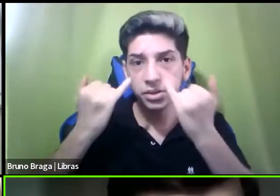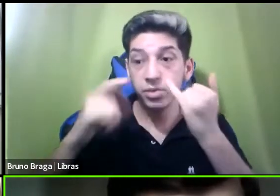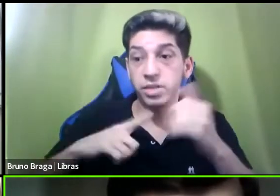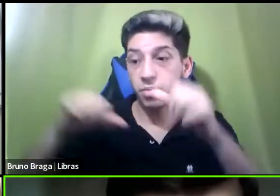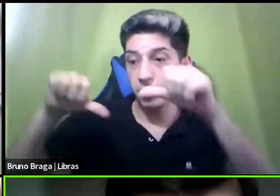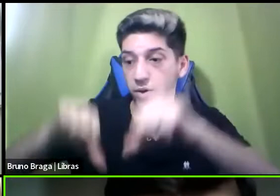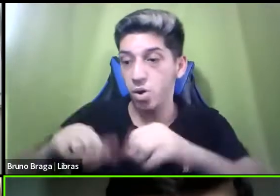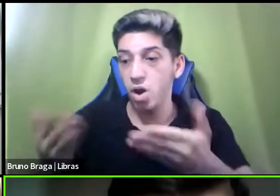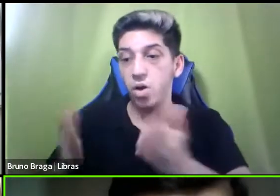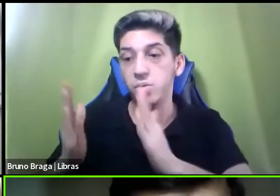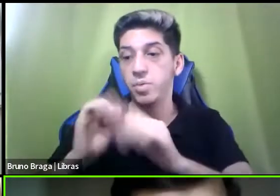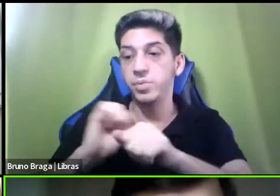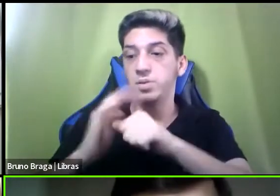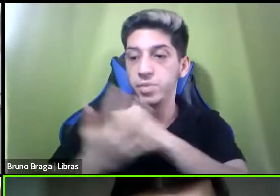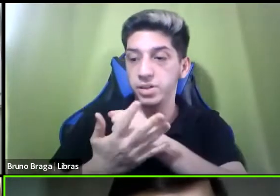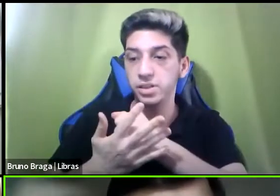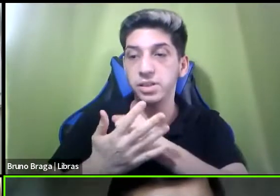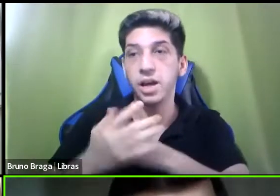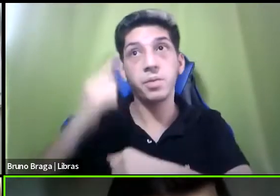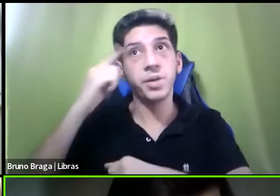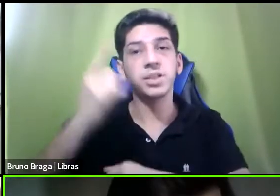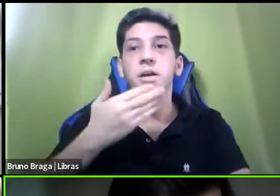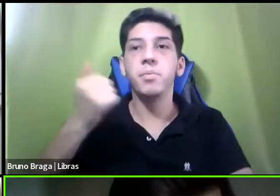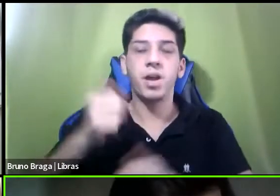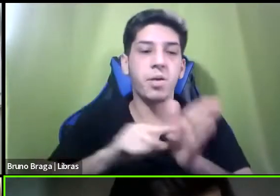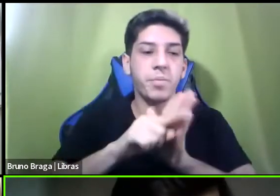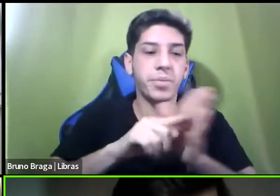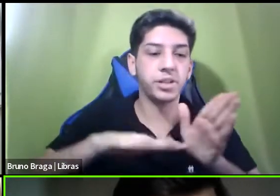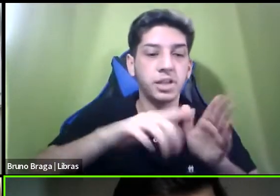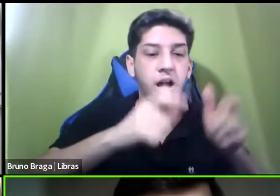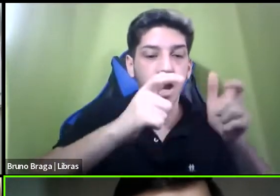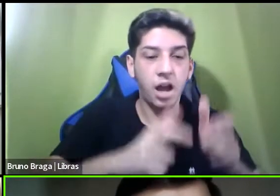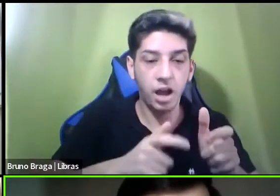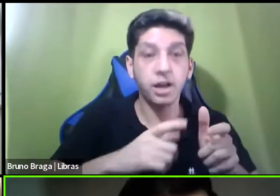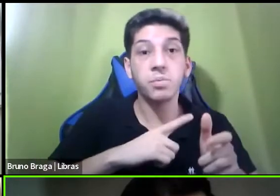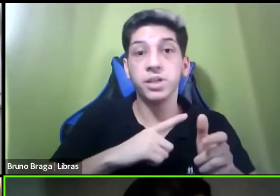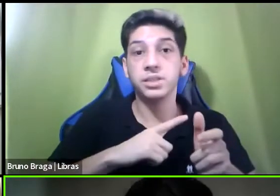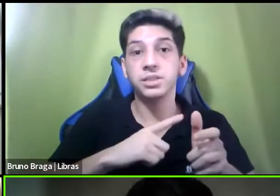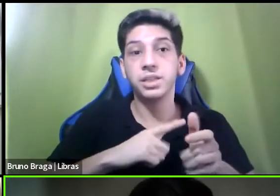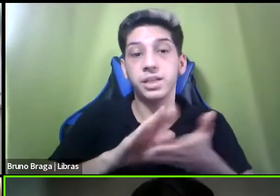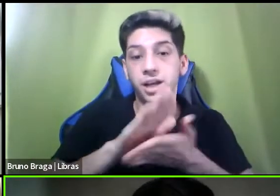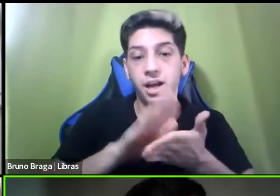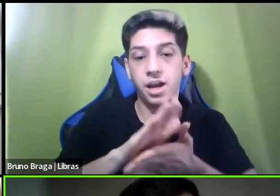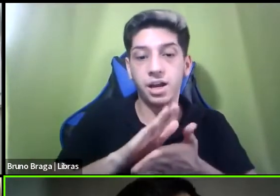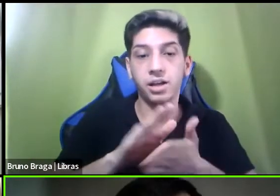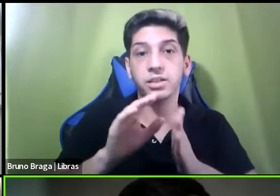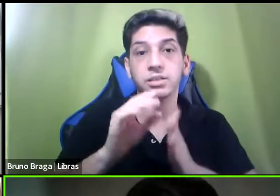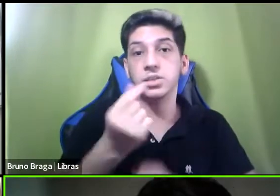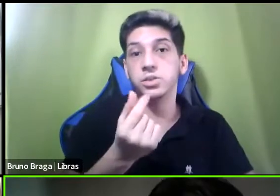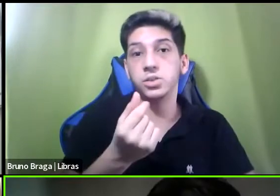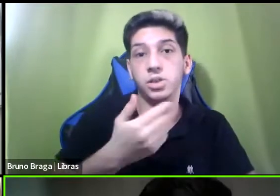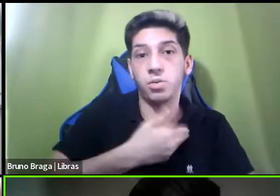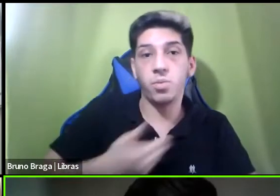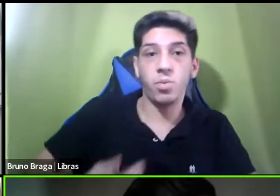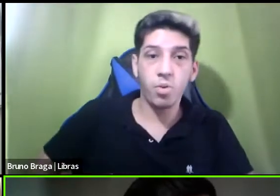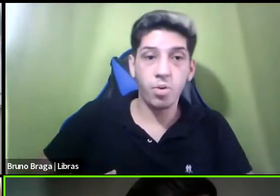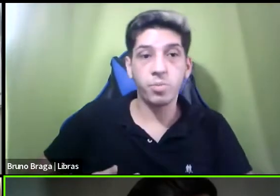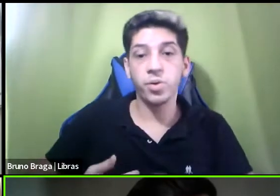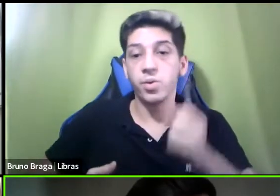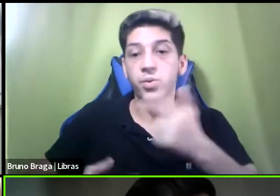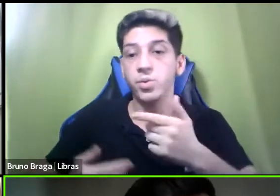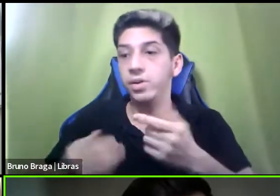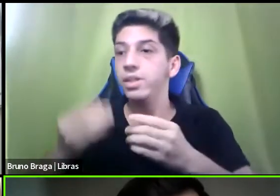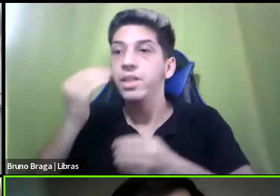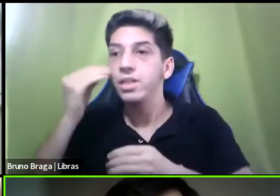pesquisas ciensitárias comprometendo ainda mais o erário público do que entendeu fazerem a sua atualização